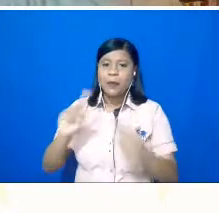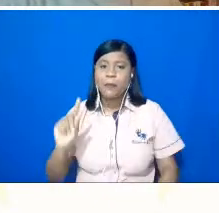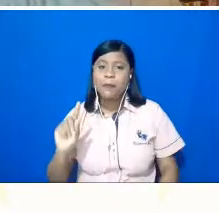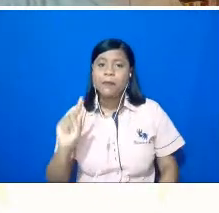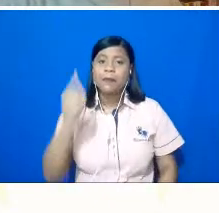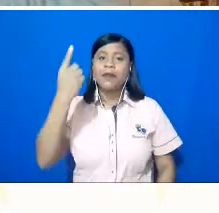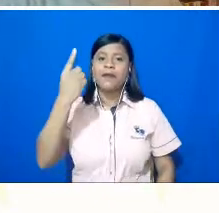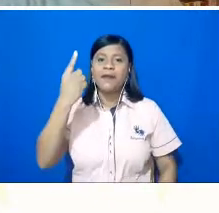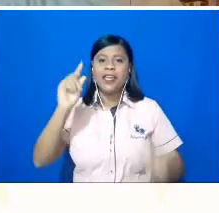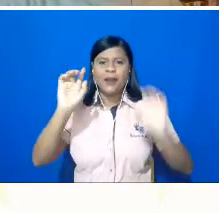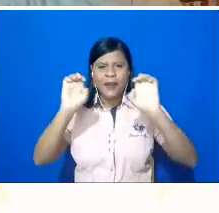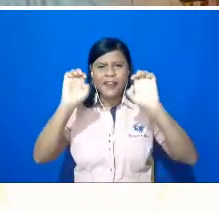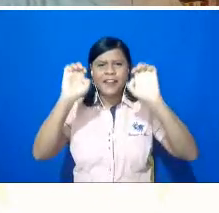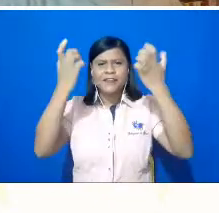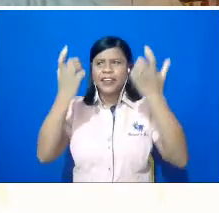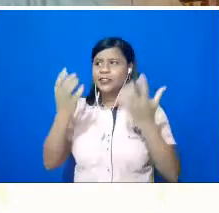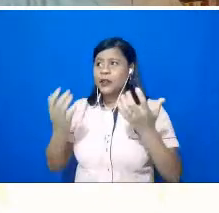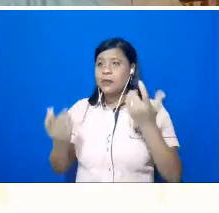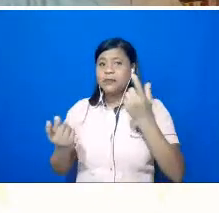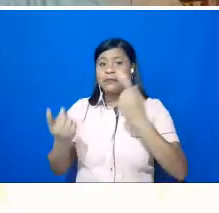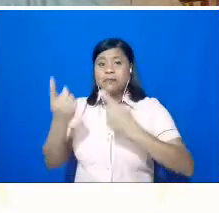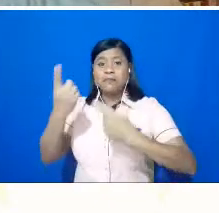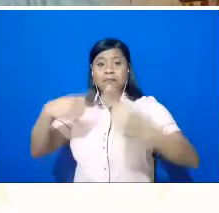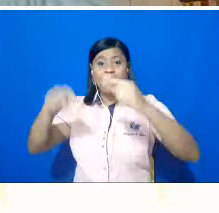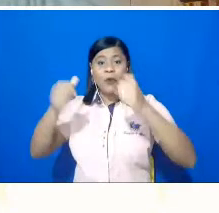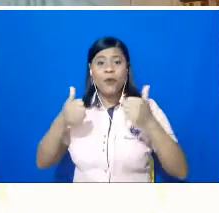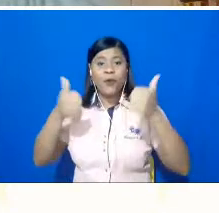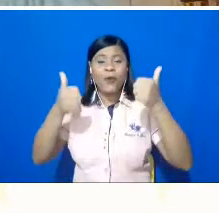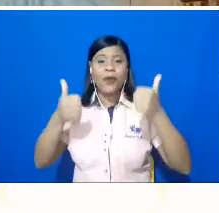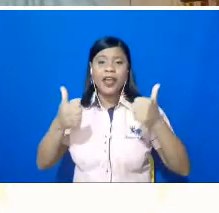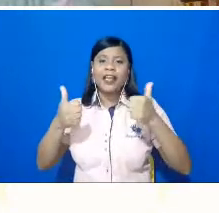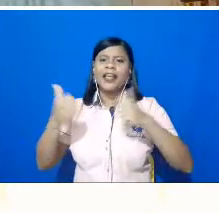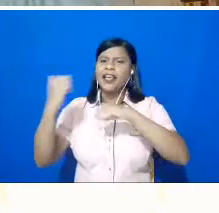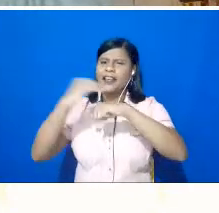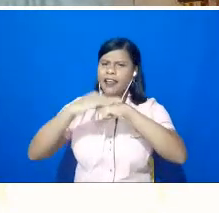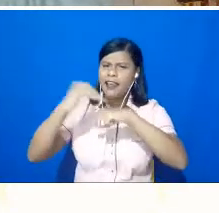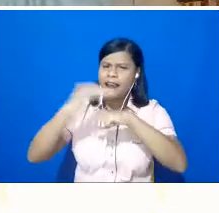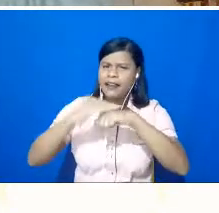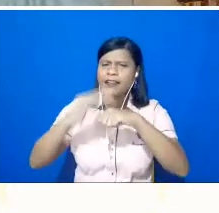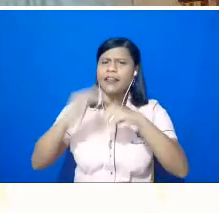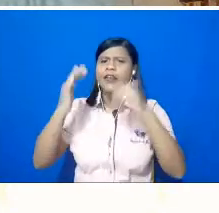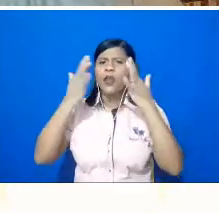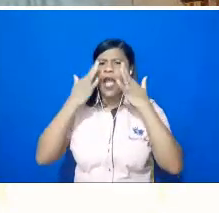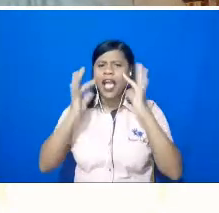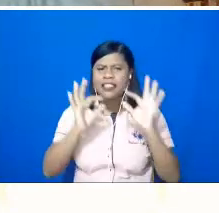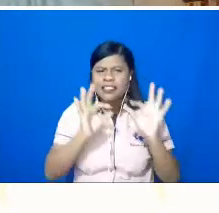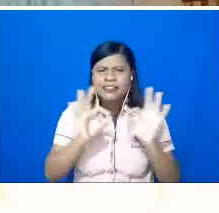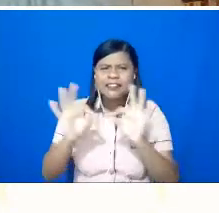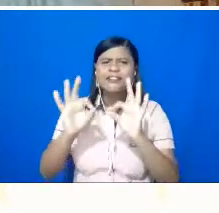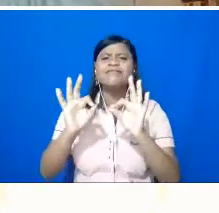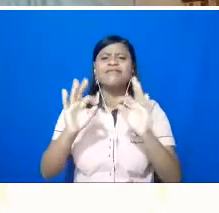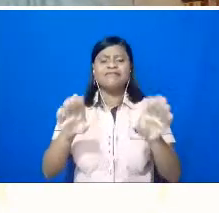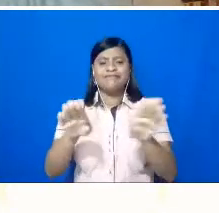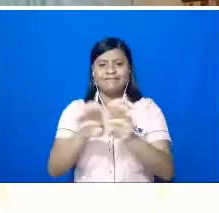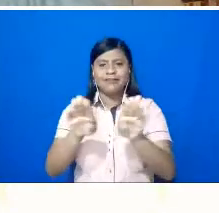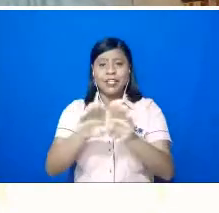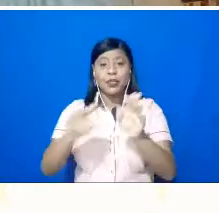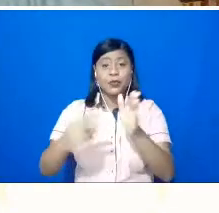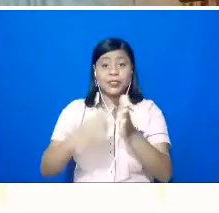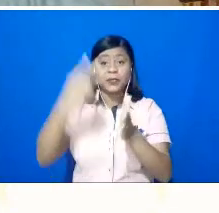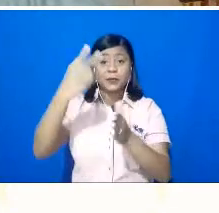tenho certeza que essas energias, esse carinho e atenção que estamos depositando nesse segundo evento